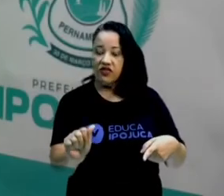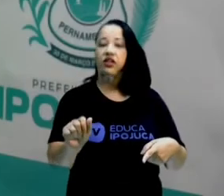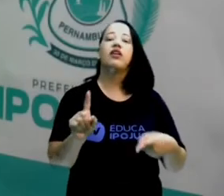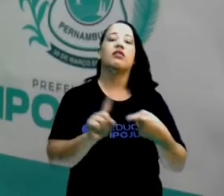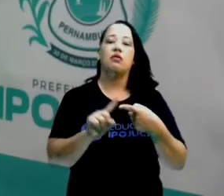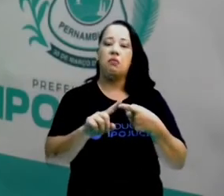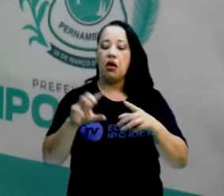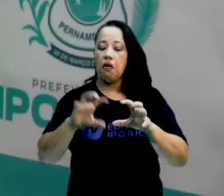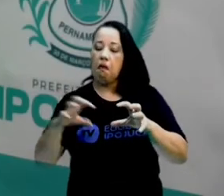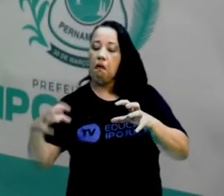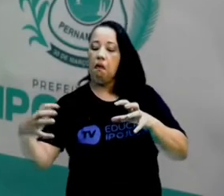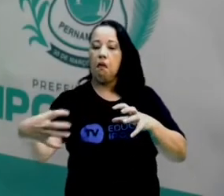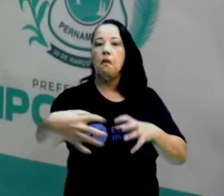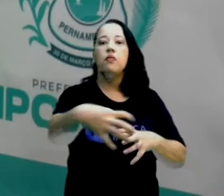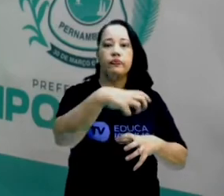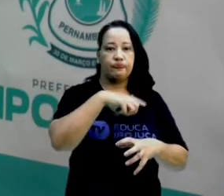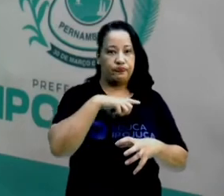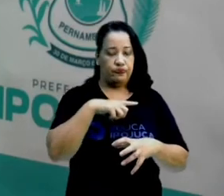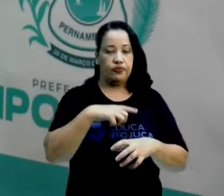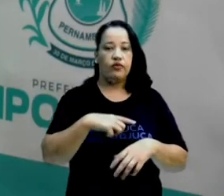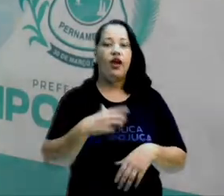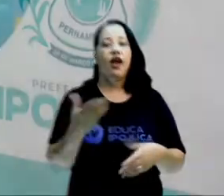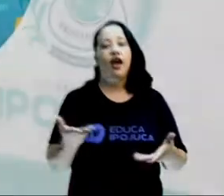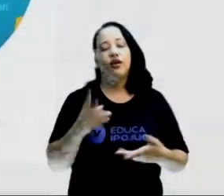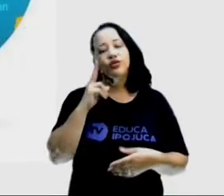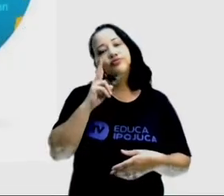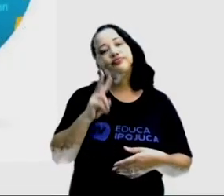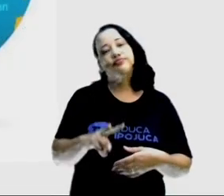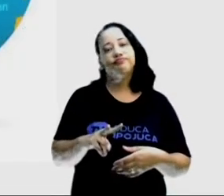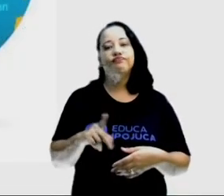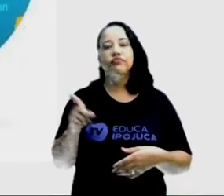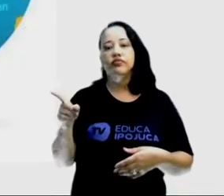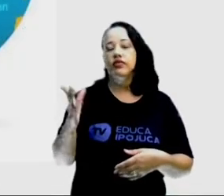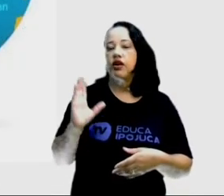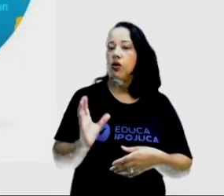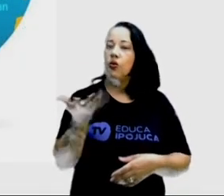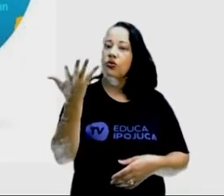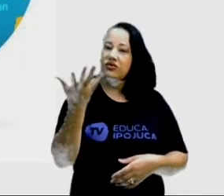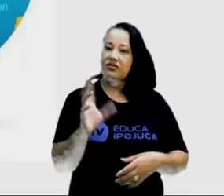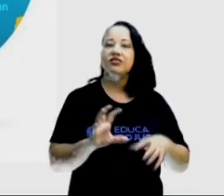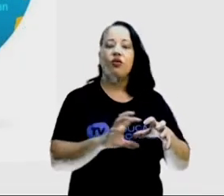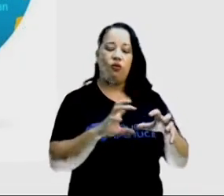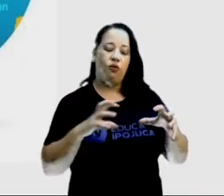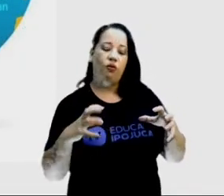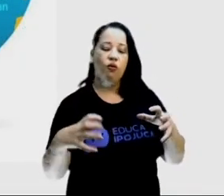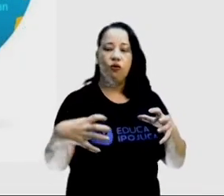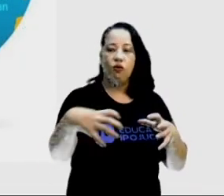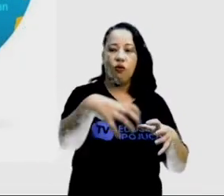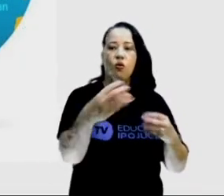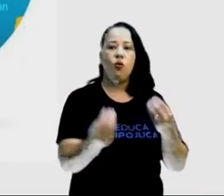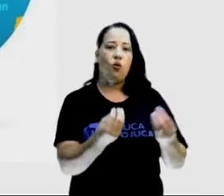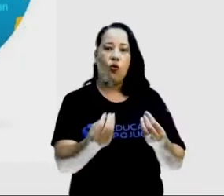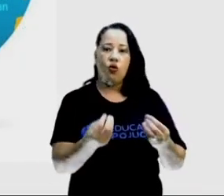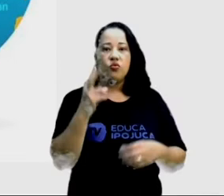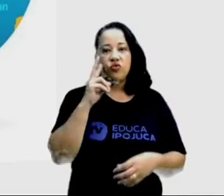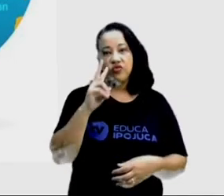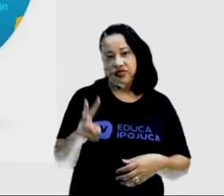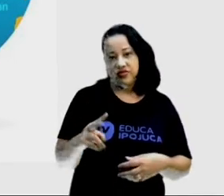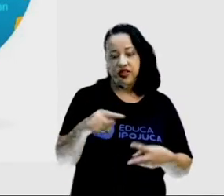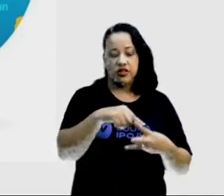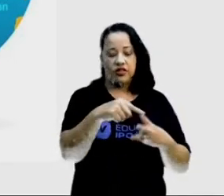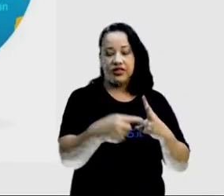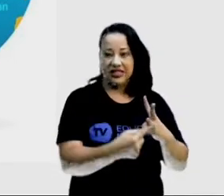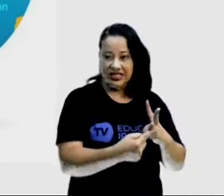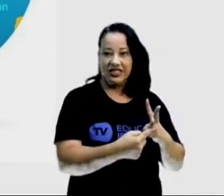continentes. A gente está vendo agora como se deu essa questão da deriva continental. A gente está vendo aqui três